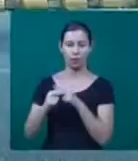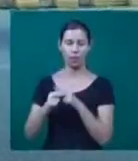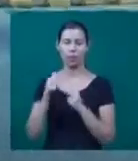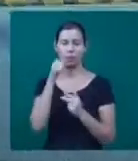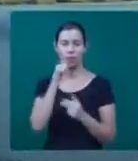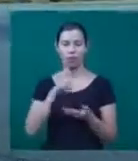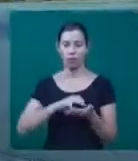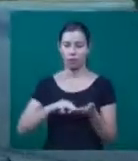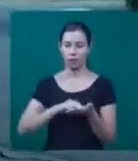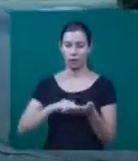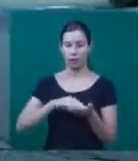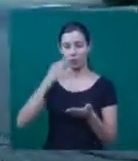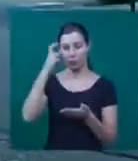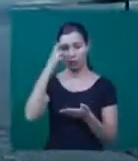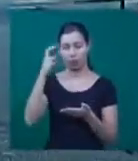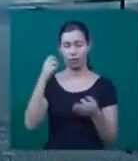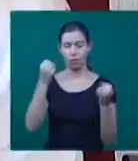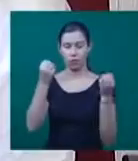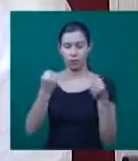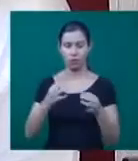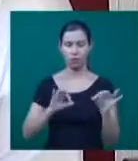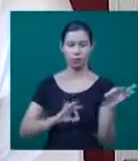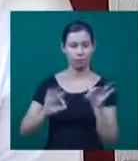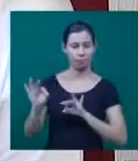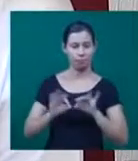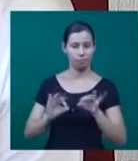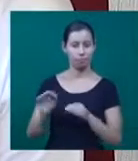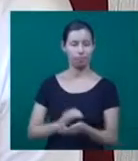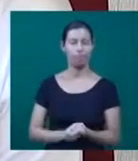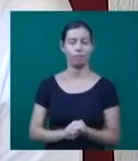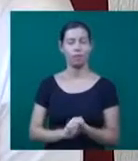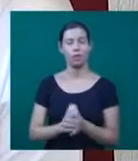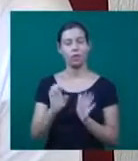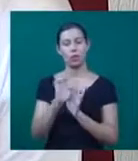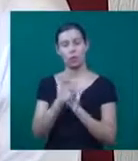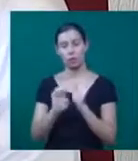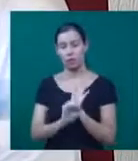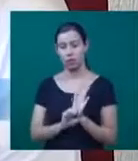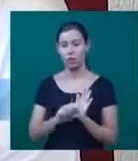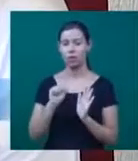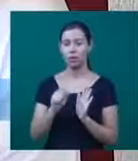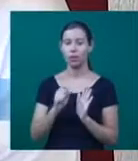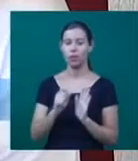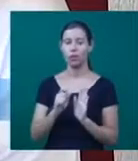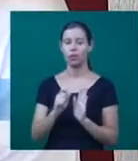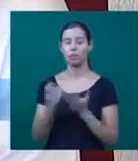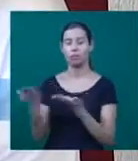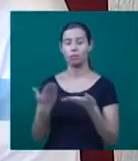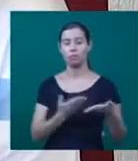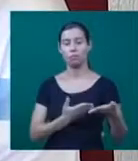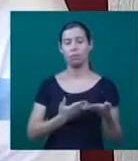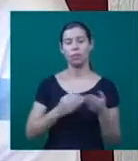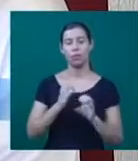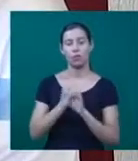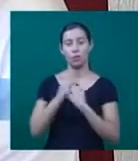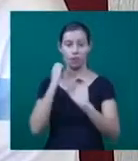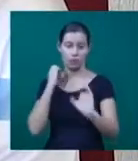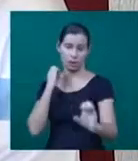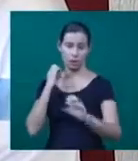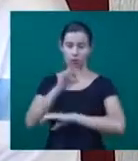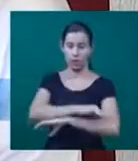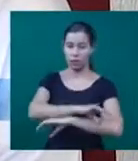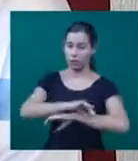das obras. Feito uma licitação, aberto um edital público para a contratação de engenheiros e